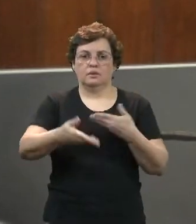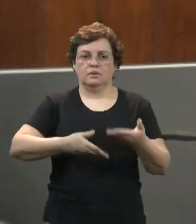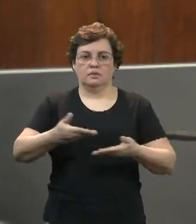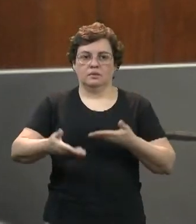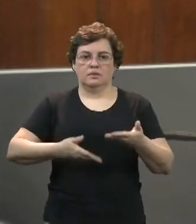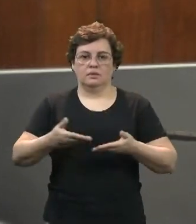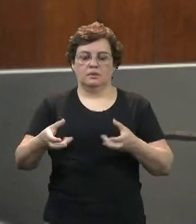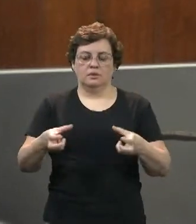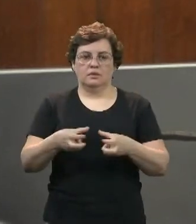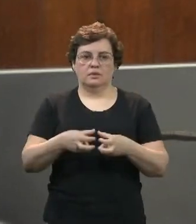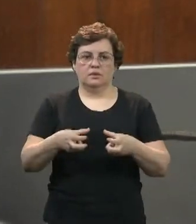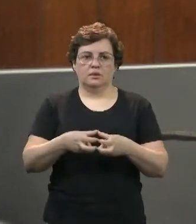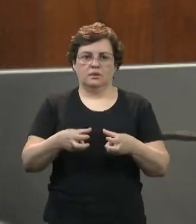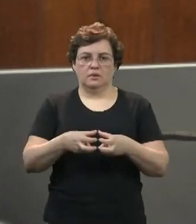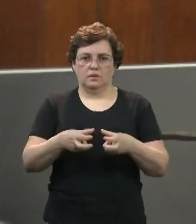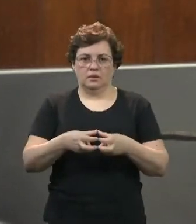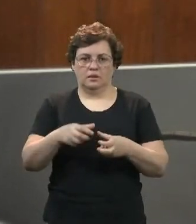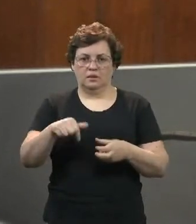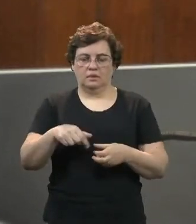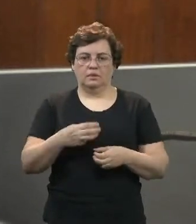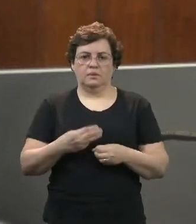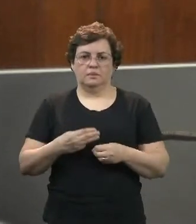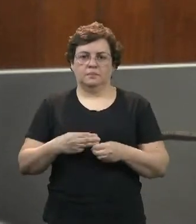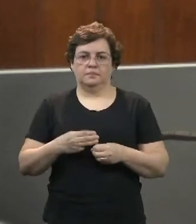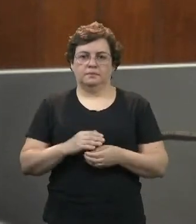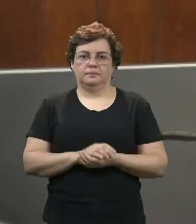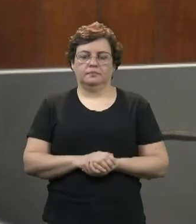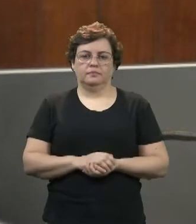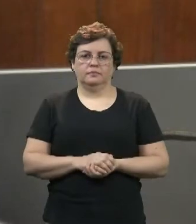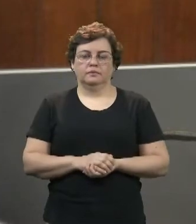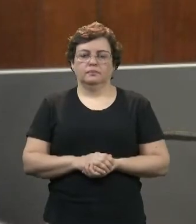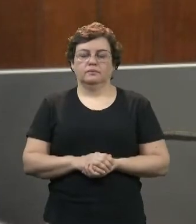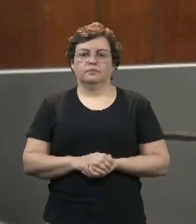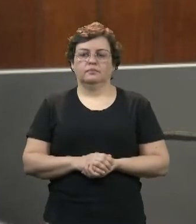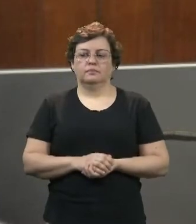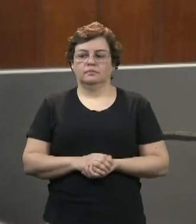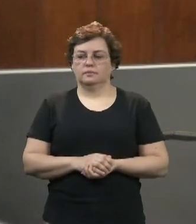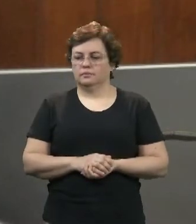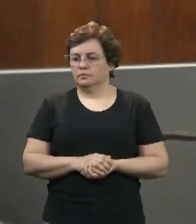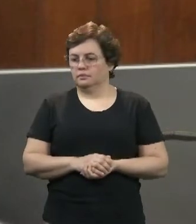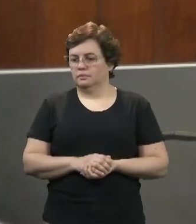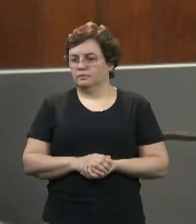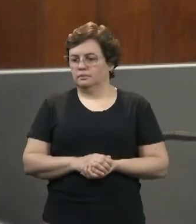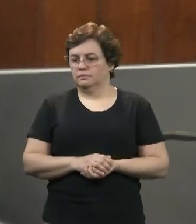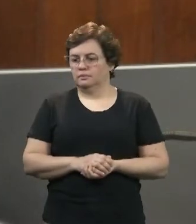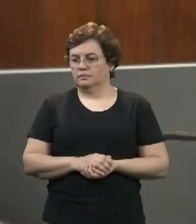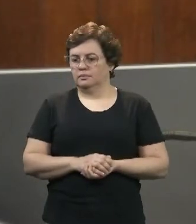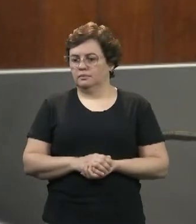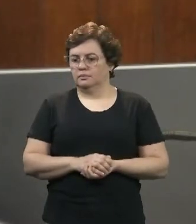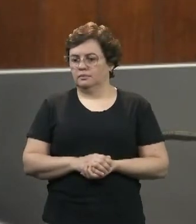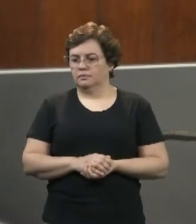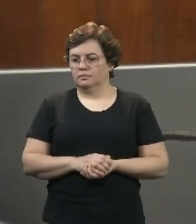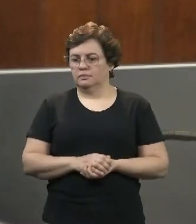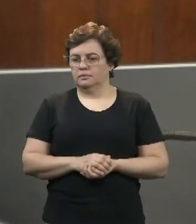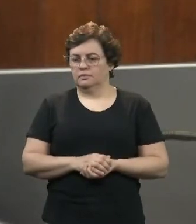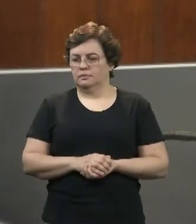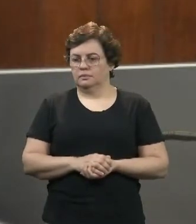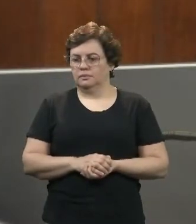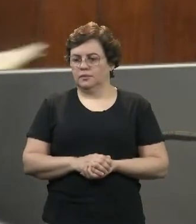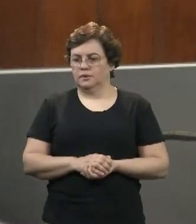da Câmara Municipal, que estará no controle